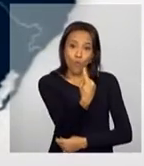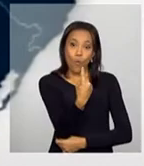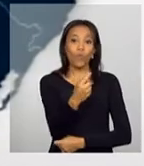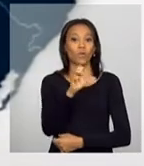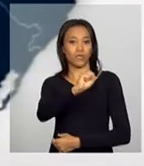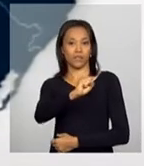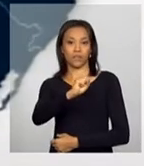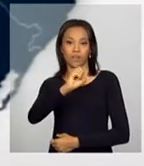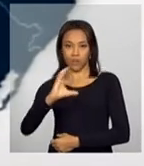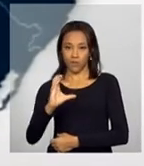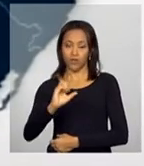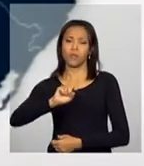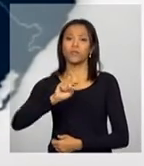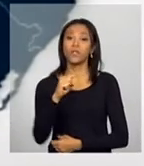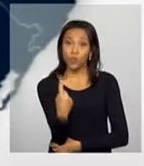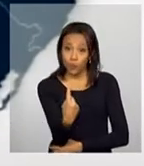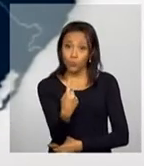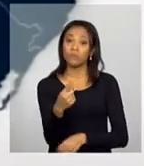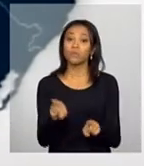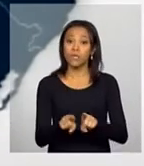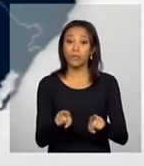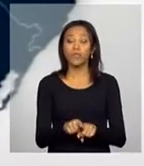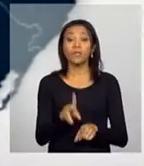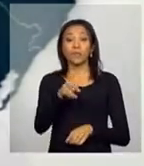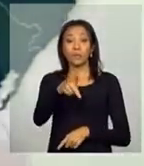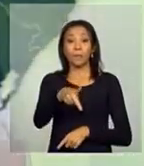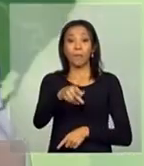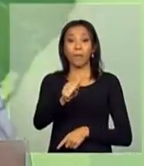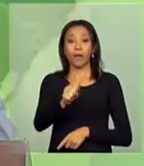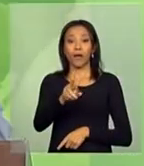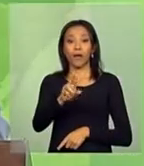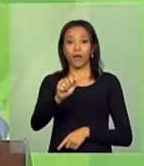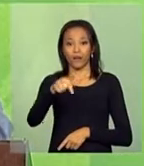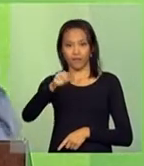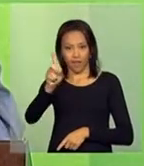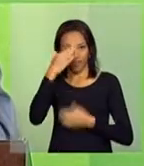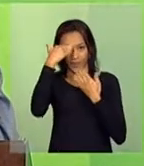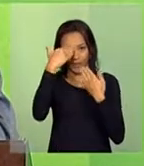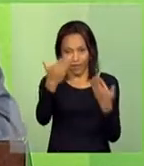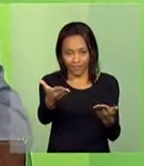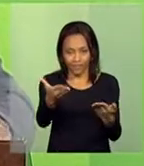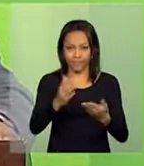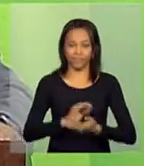Santa Catarina e 1 no Paraná. Muito obrigado.